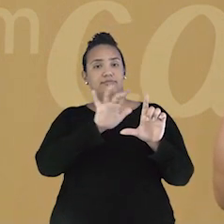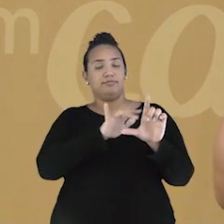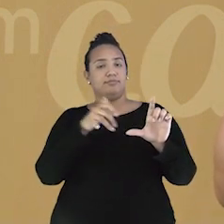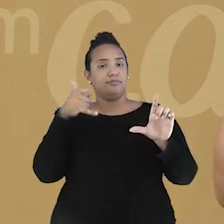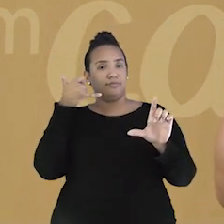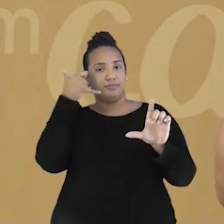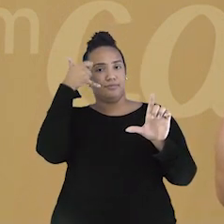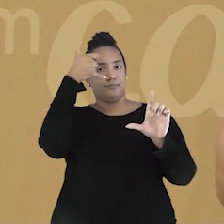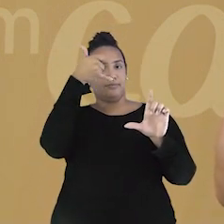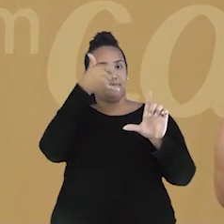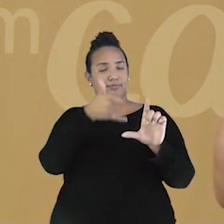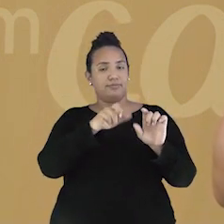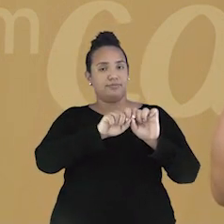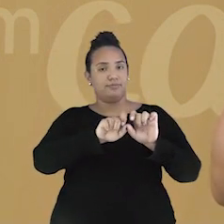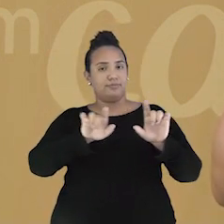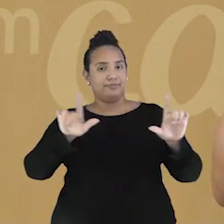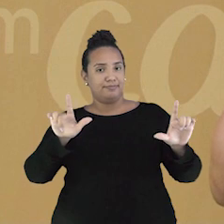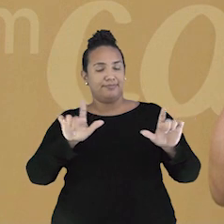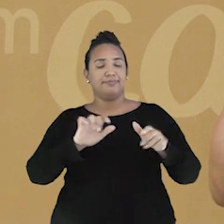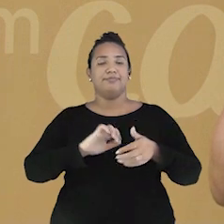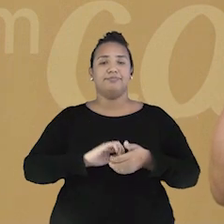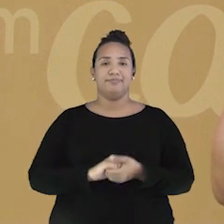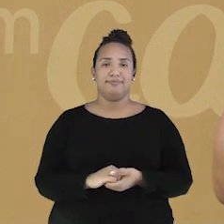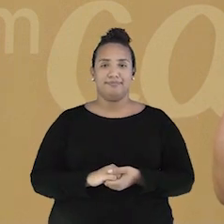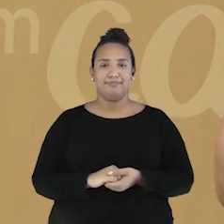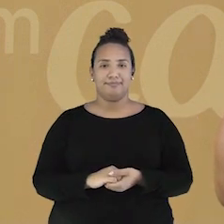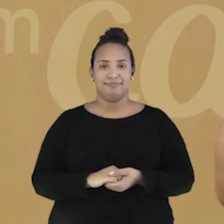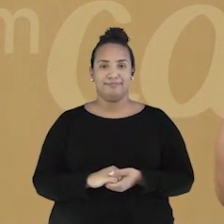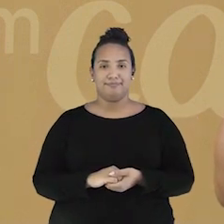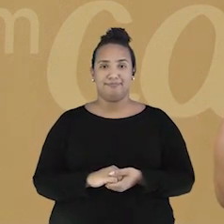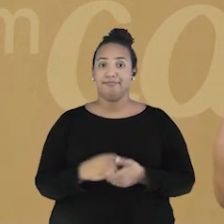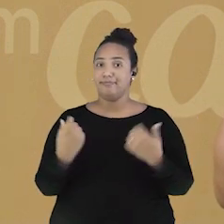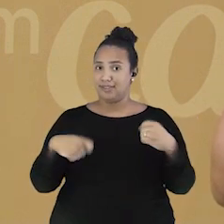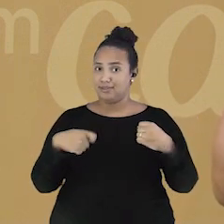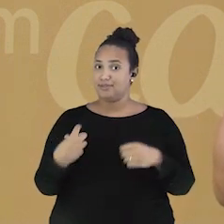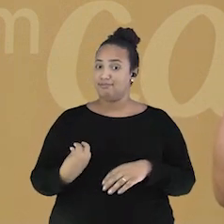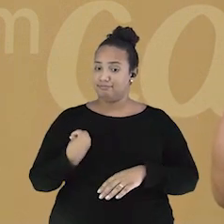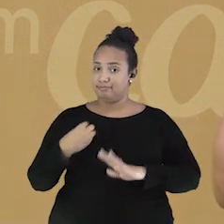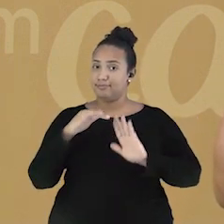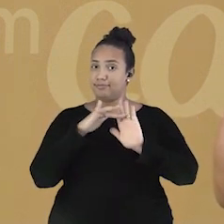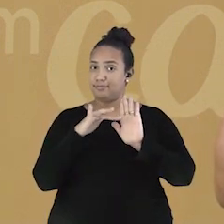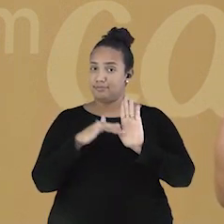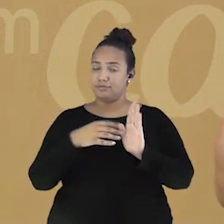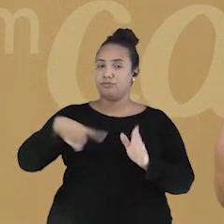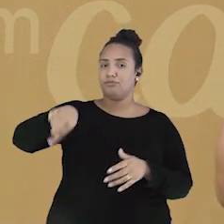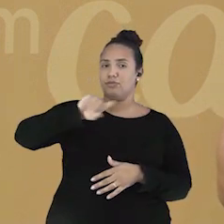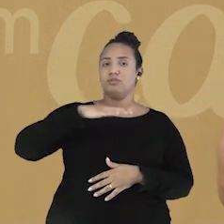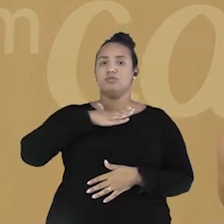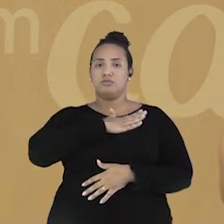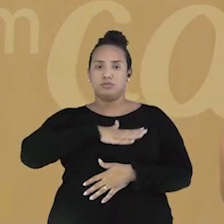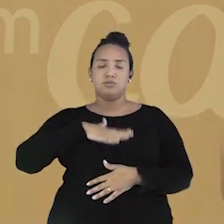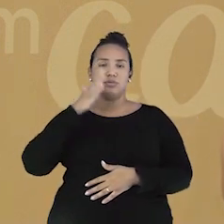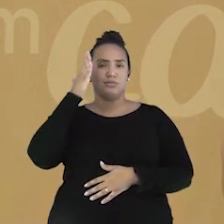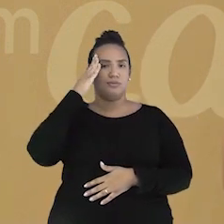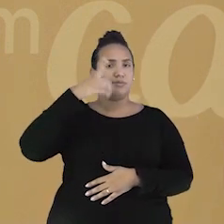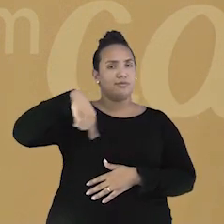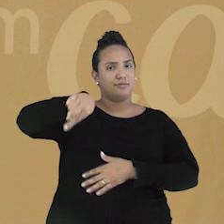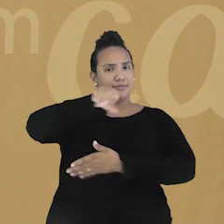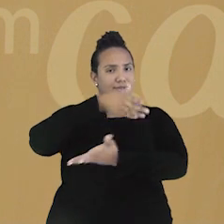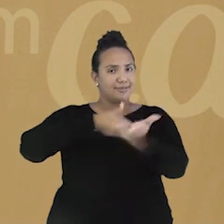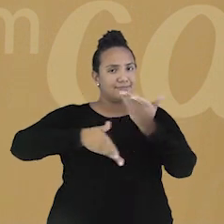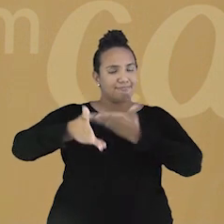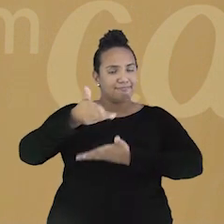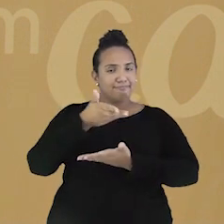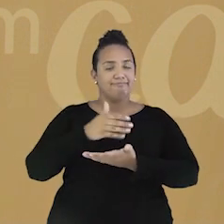do celular para o QR Code que aparece na tela, ok? Não deixem de fazer. Nós gostamos e precisamos saber que vocês estão por aqui